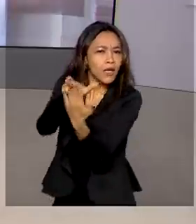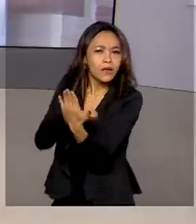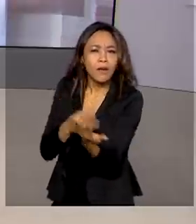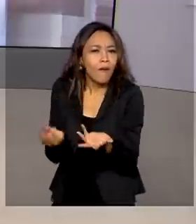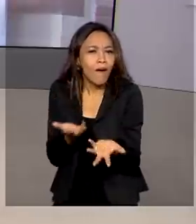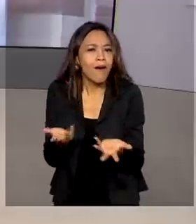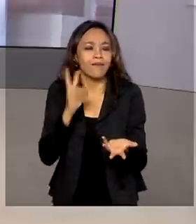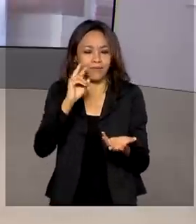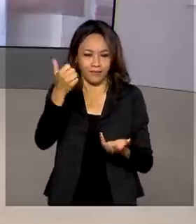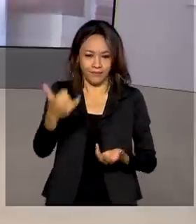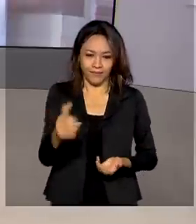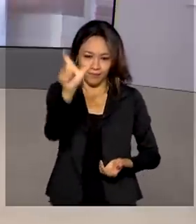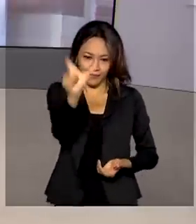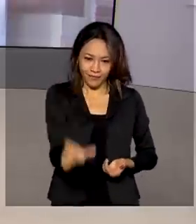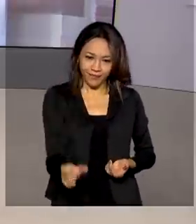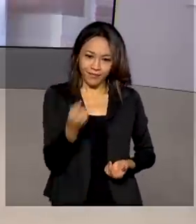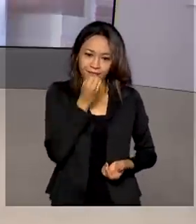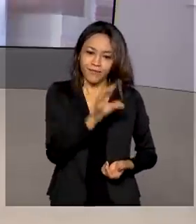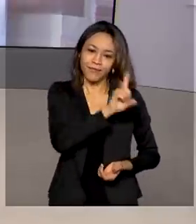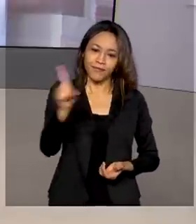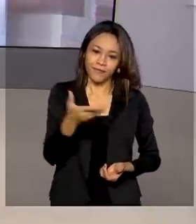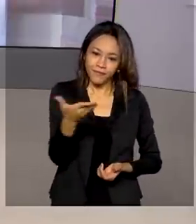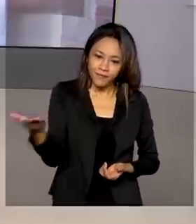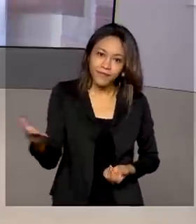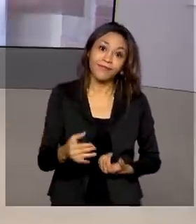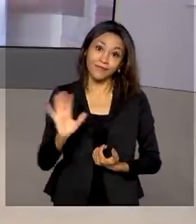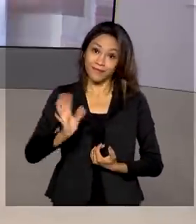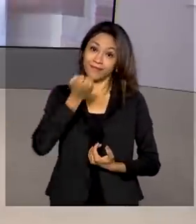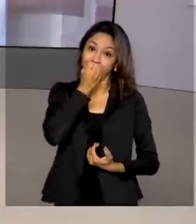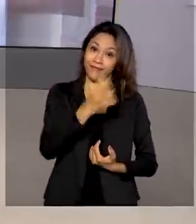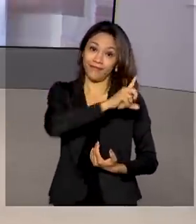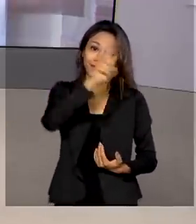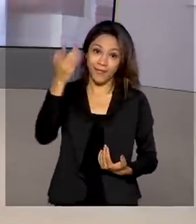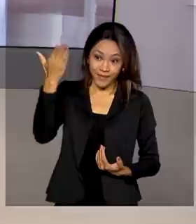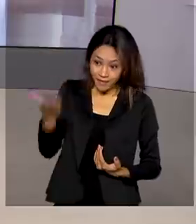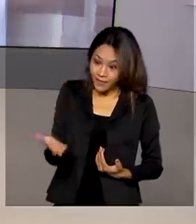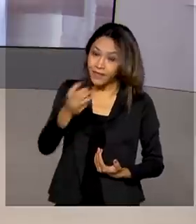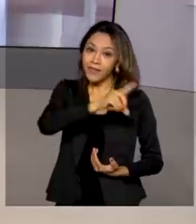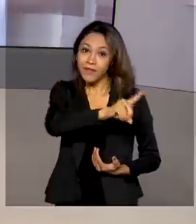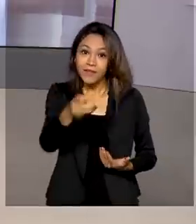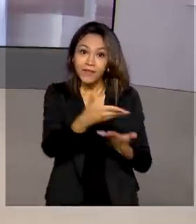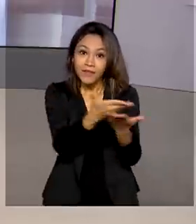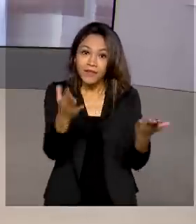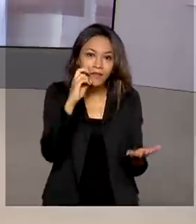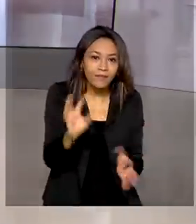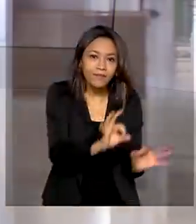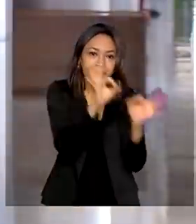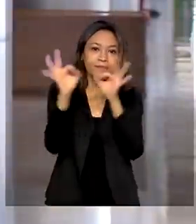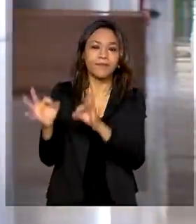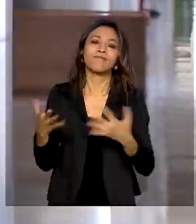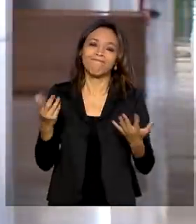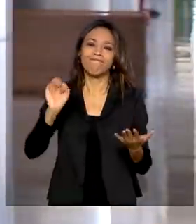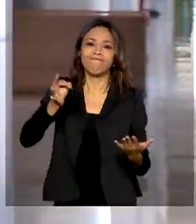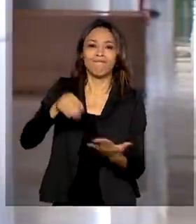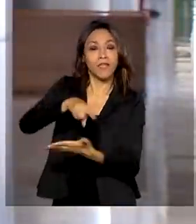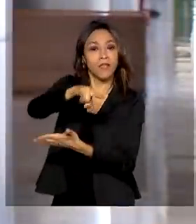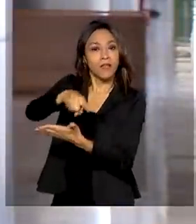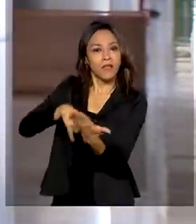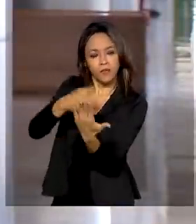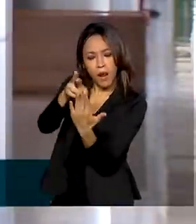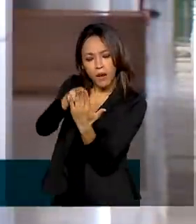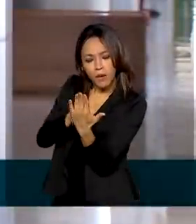repórter Ana Luíza Prazer. Bom dia, Ana. Oi, Renata. Bom dia para você. Bom dia para todos que nos acompanham. Isso mesmo, esse documento traz